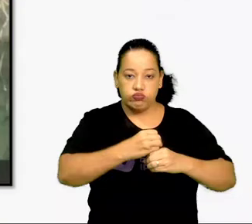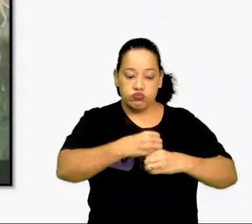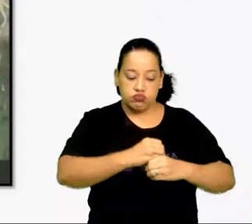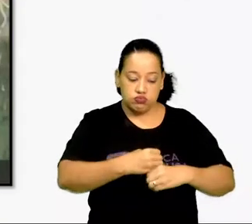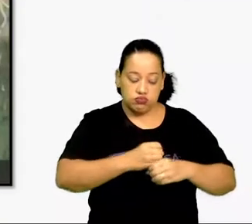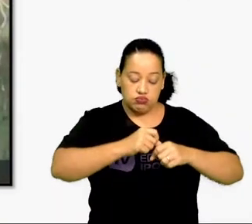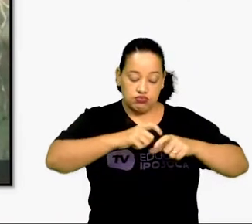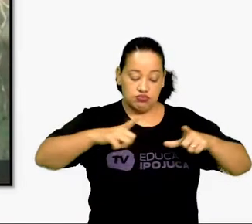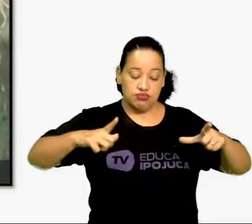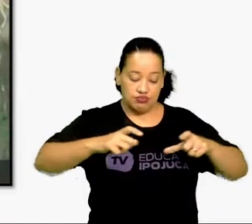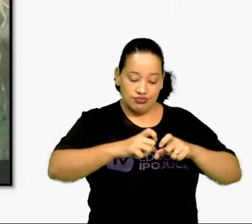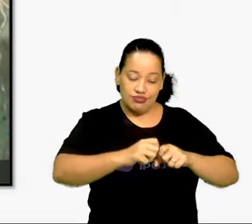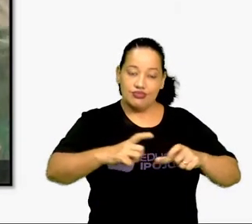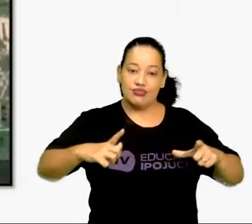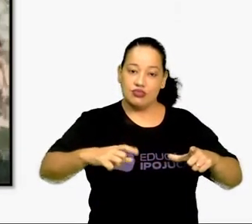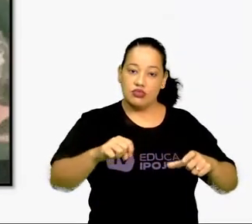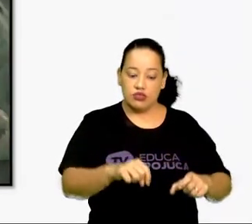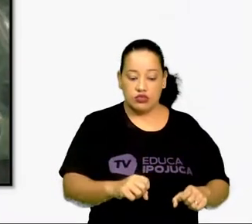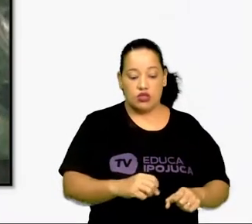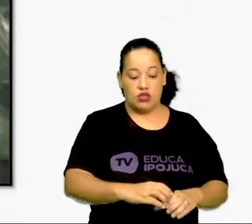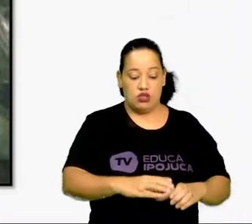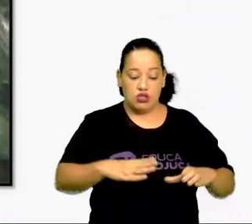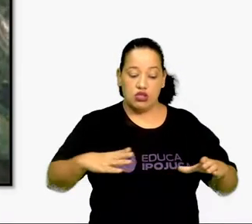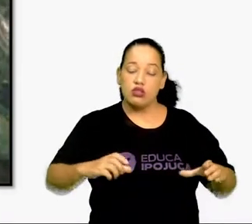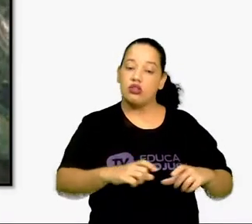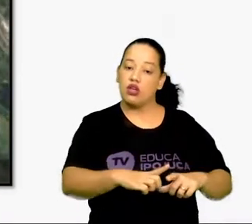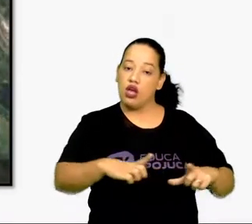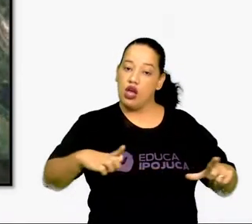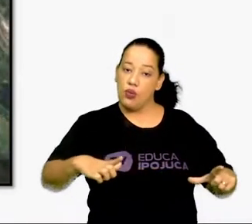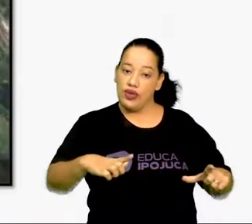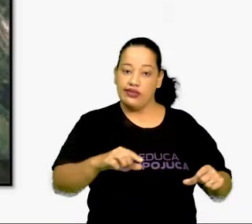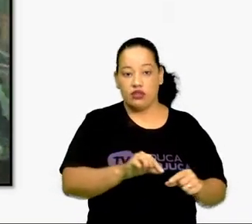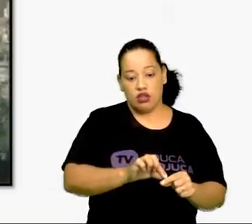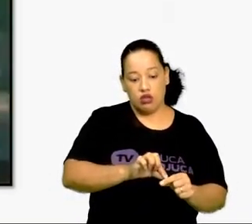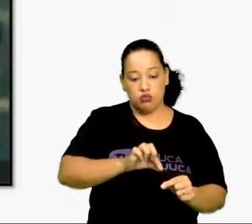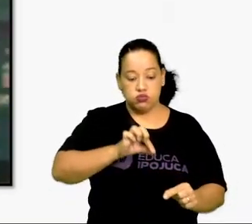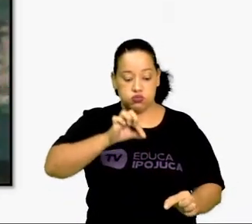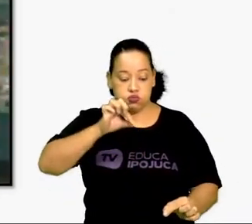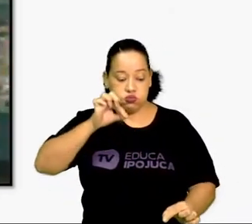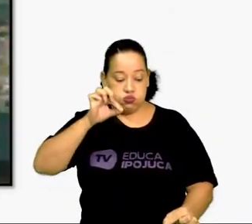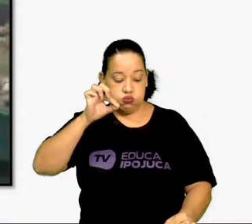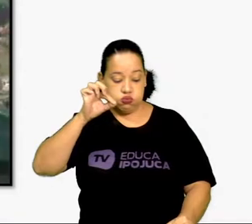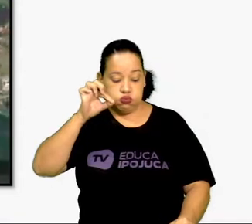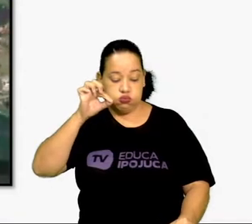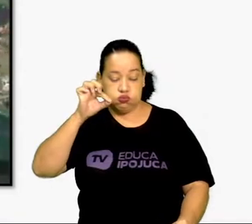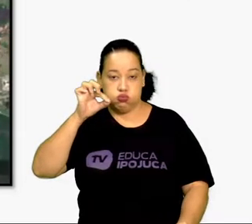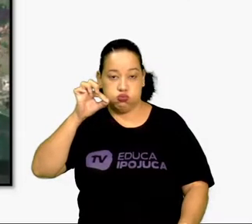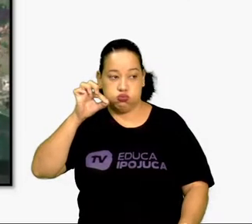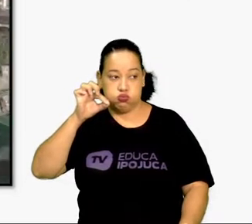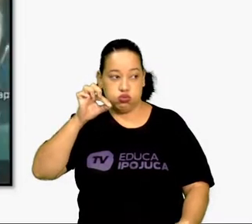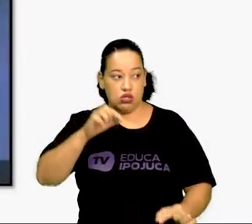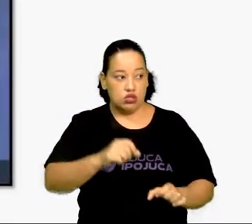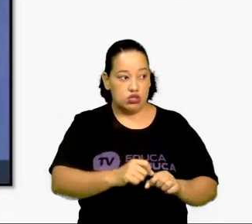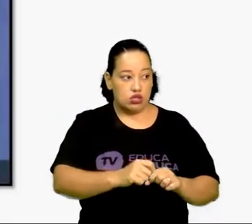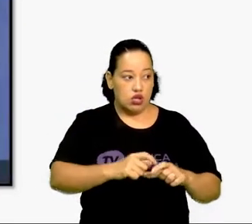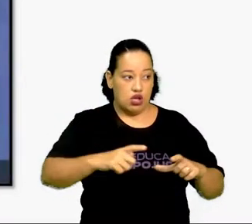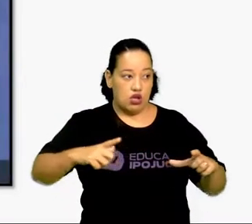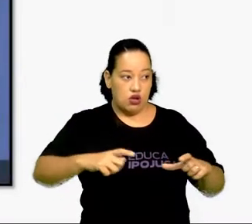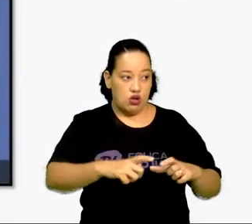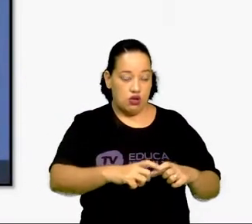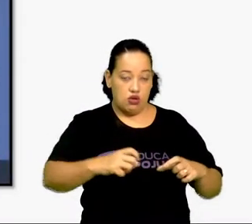ia aumentando a distância. Note que, veja como vai ficando. Vamos chegar